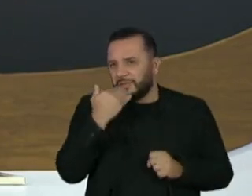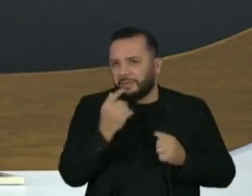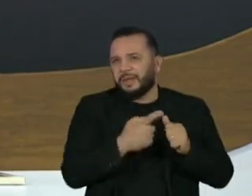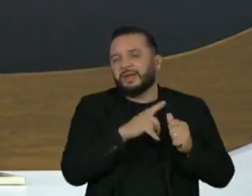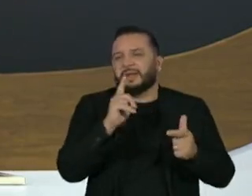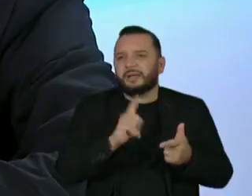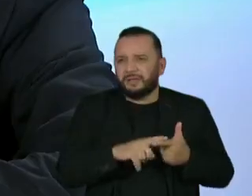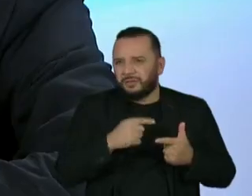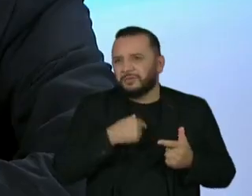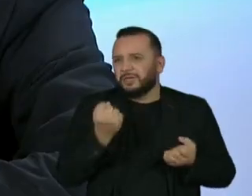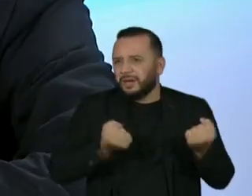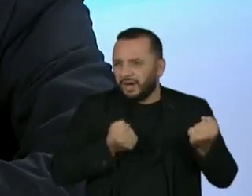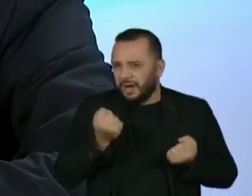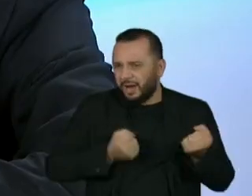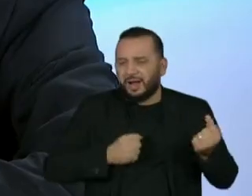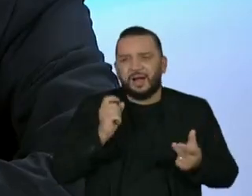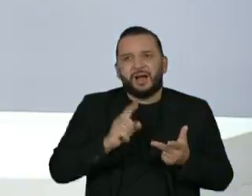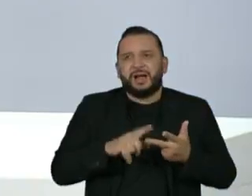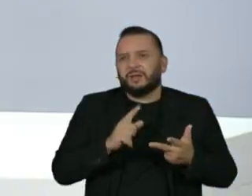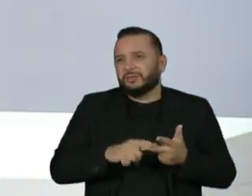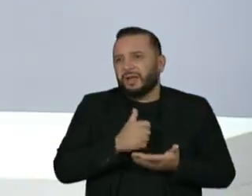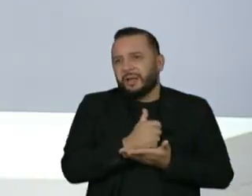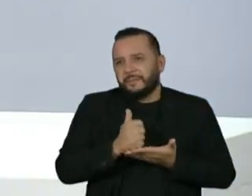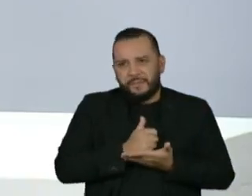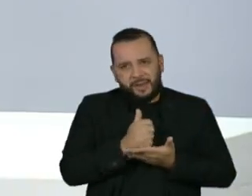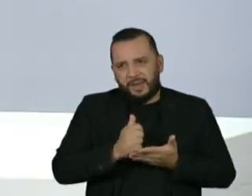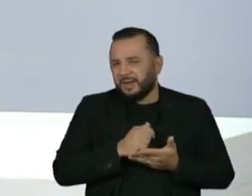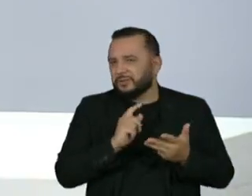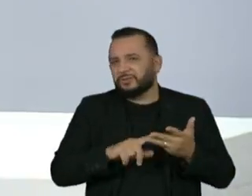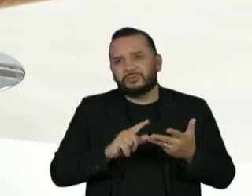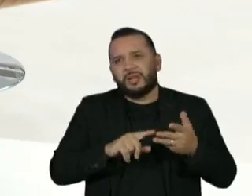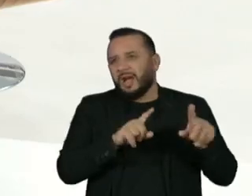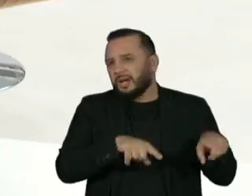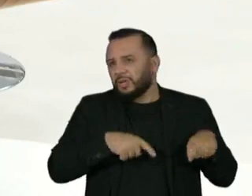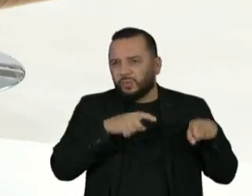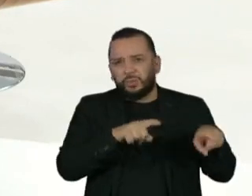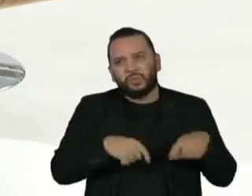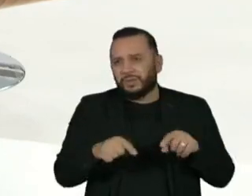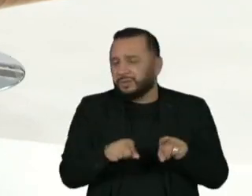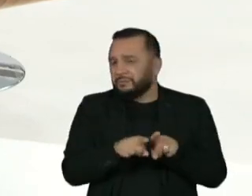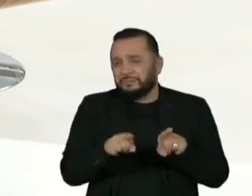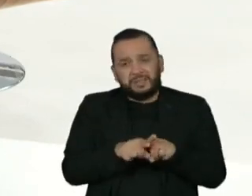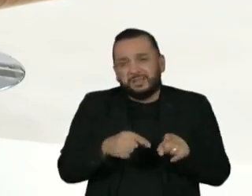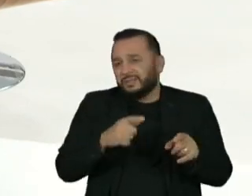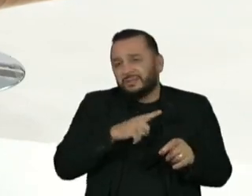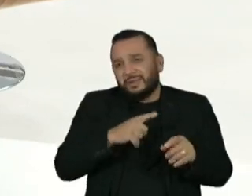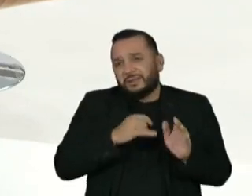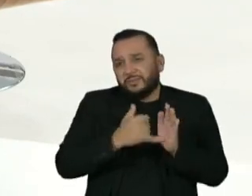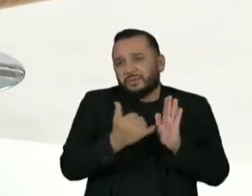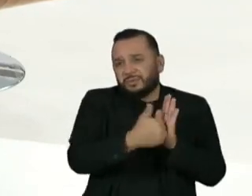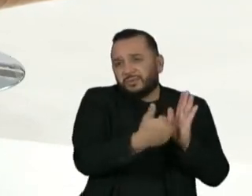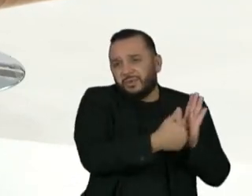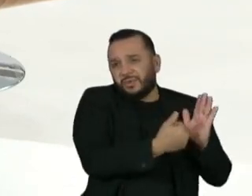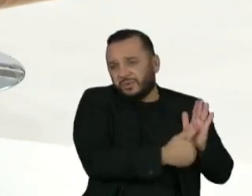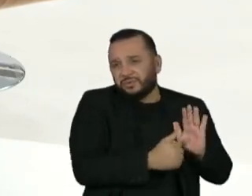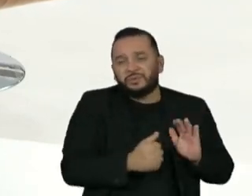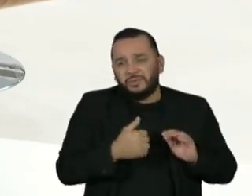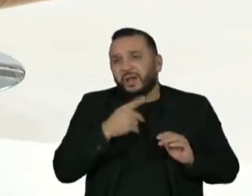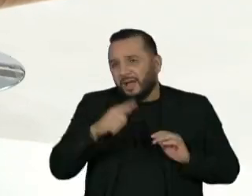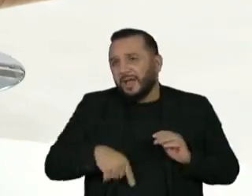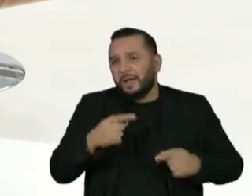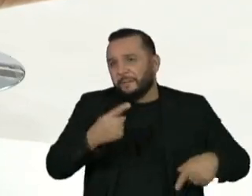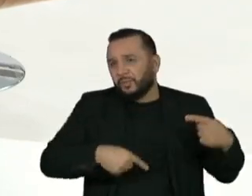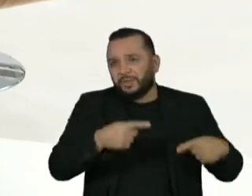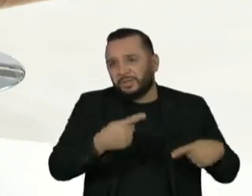de veículos, de remédios, de agricultura também, isso é uma coisa que acontece, tem a ver com política, não tem a ver